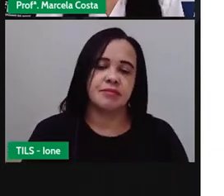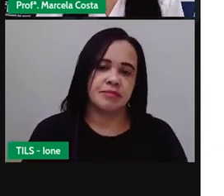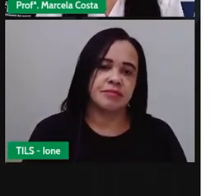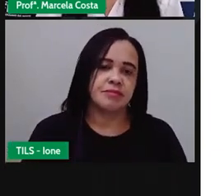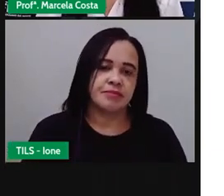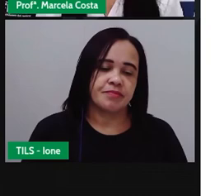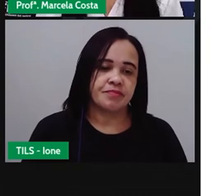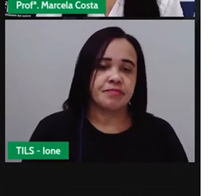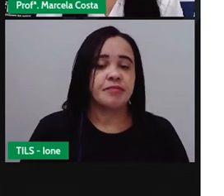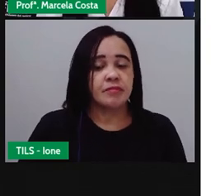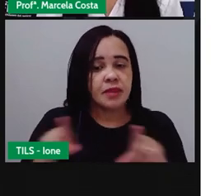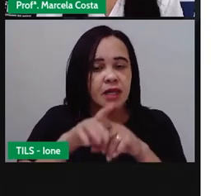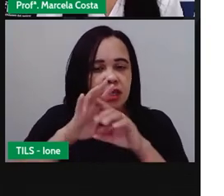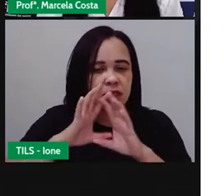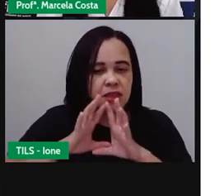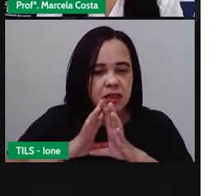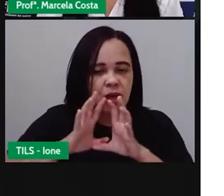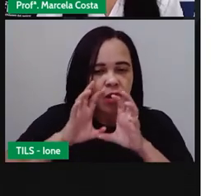Noite.